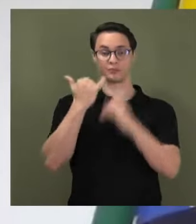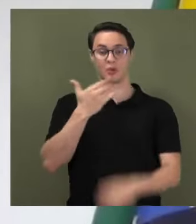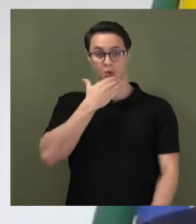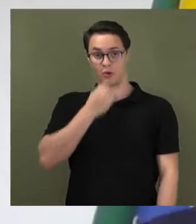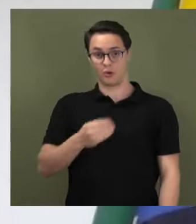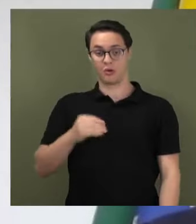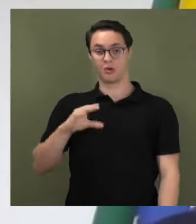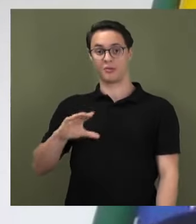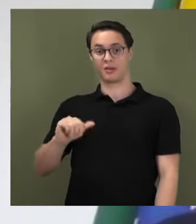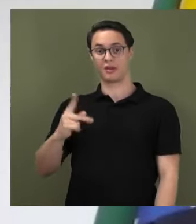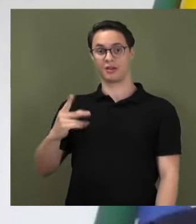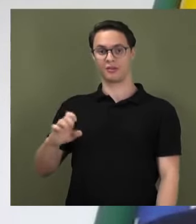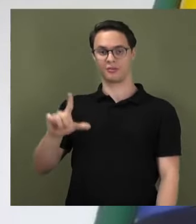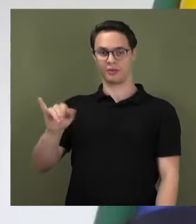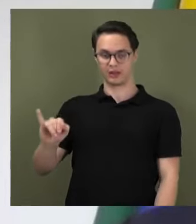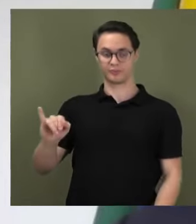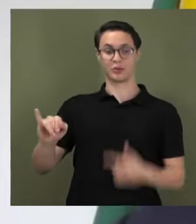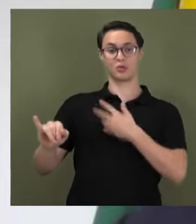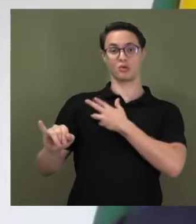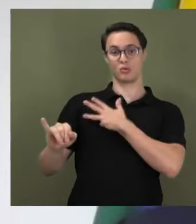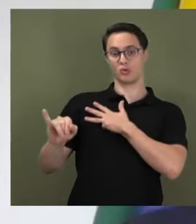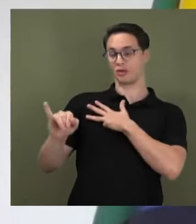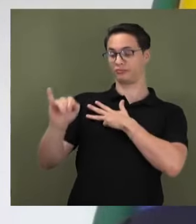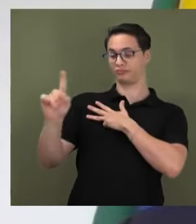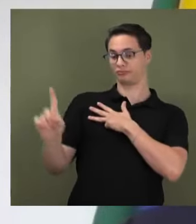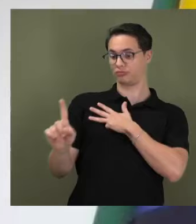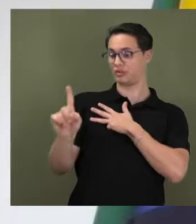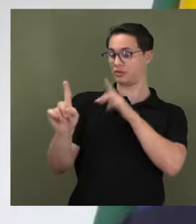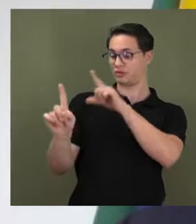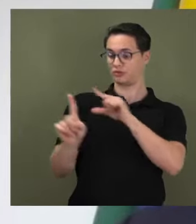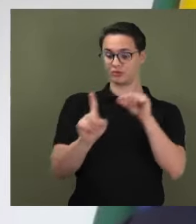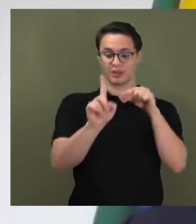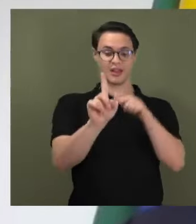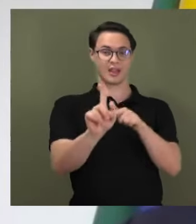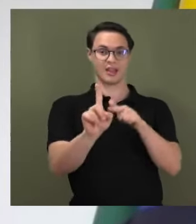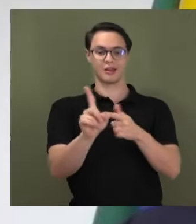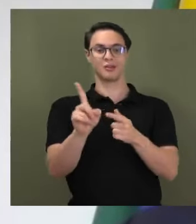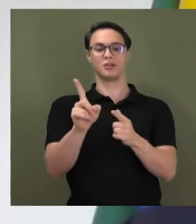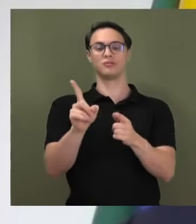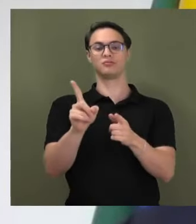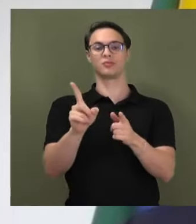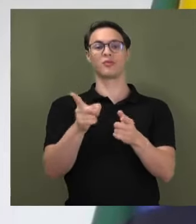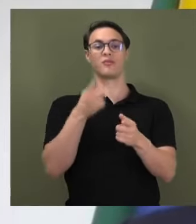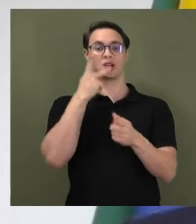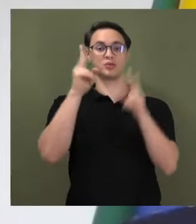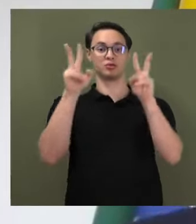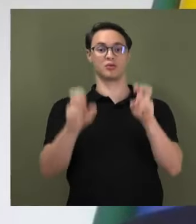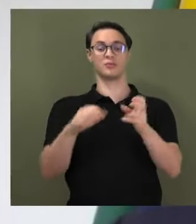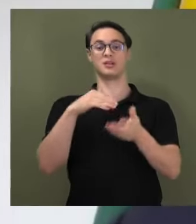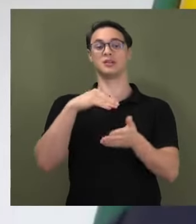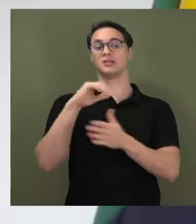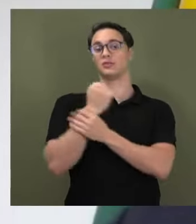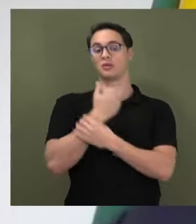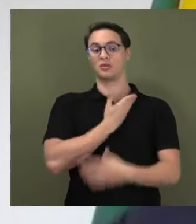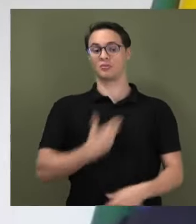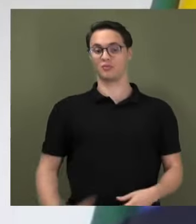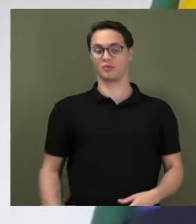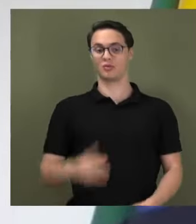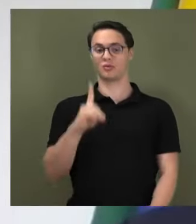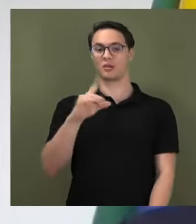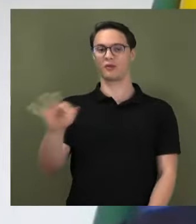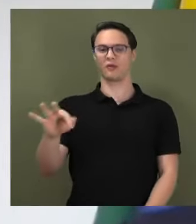designado por Lula para ser o interventor federal na segurança pública do Distrito Federal depois dos